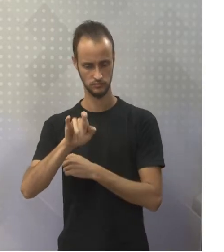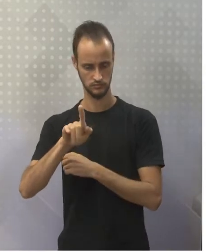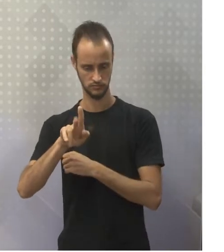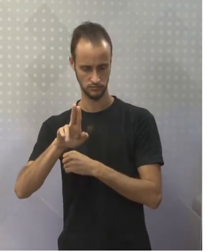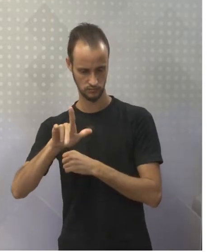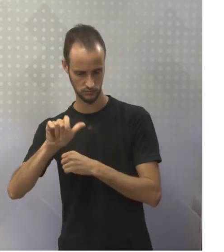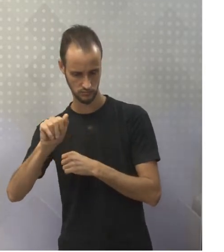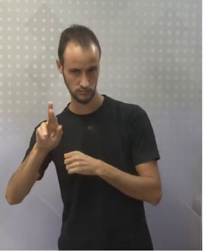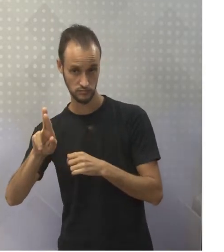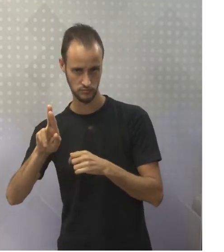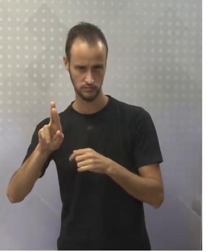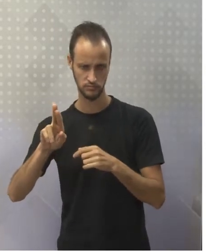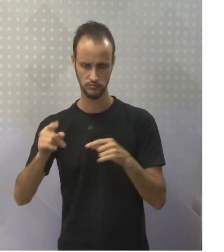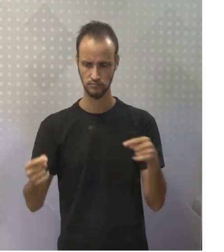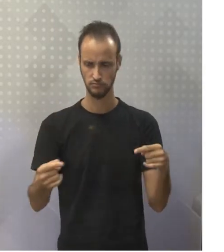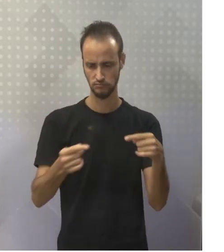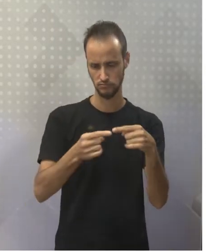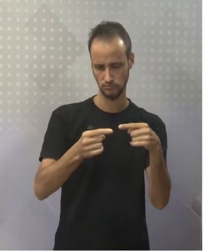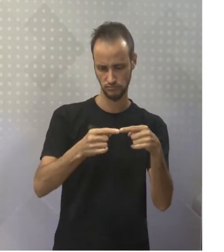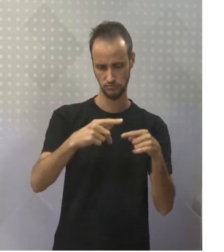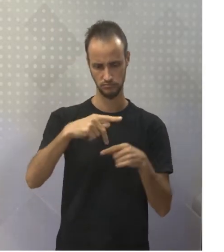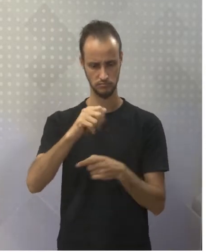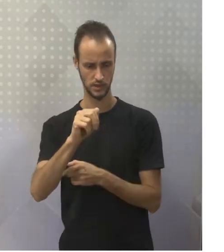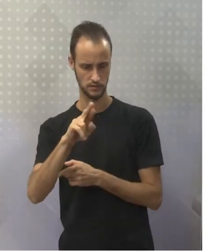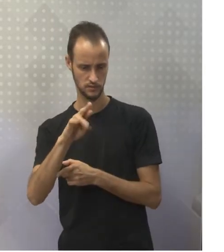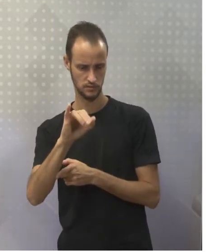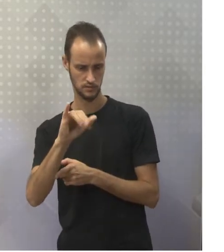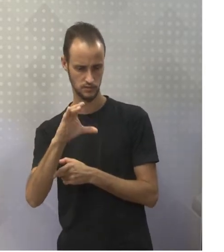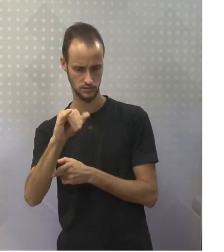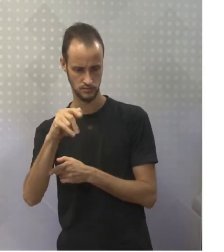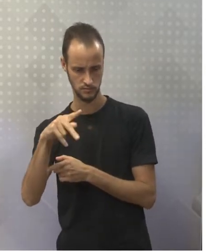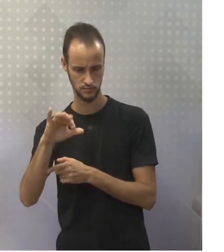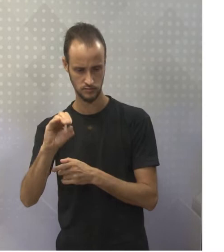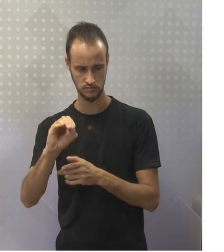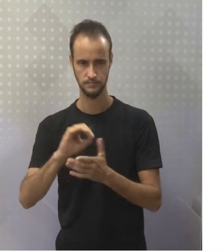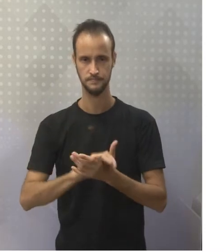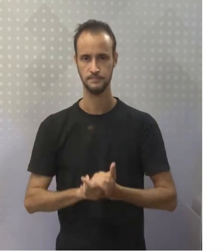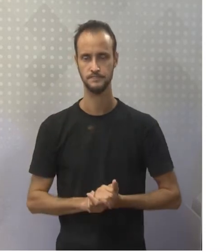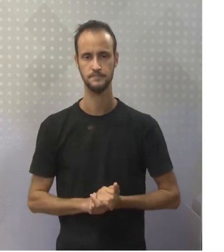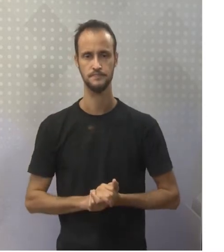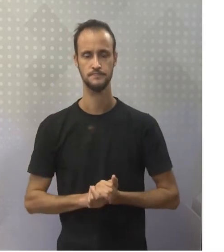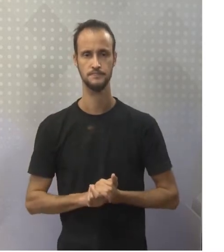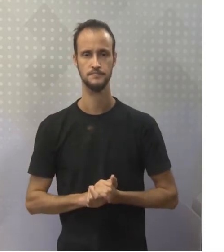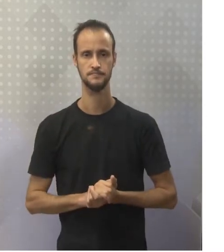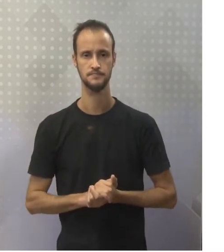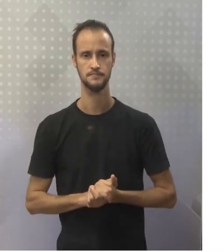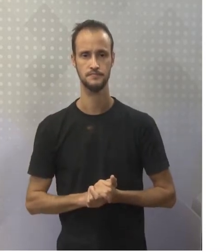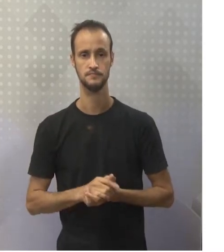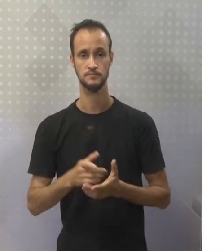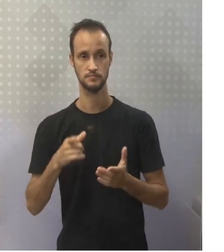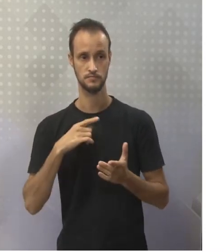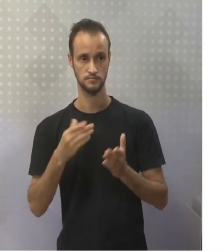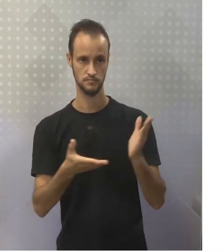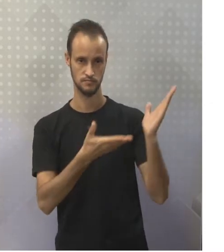ficarão no participio com as mesmas terminações. Ok? Então, aí eu tenho negative forms, formas